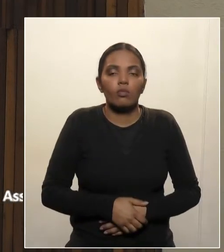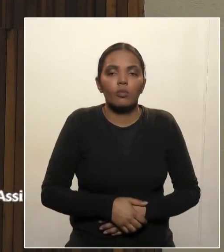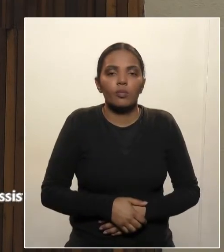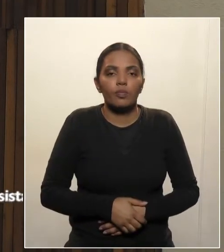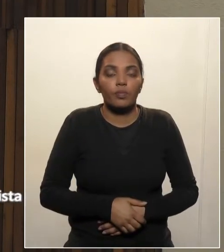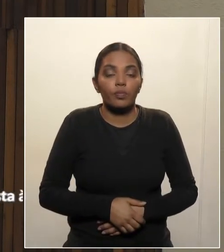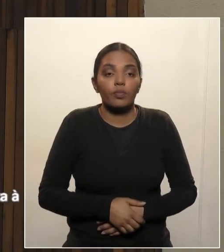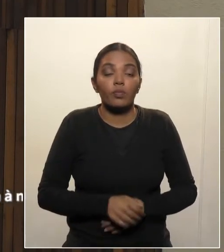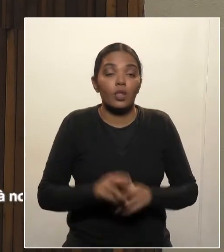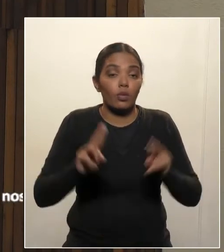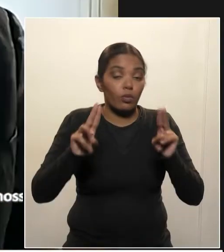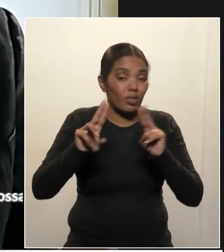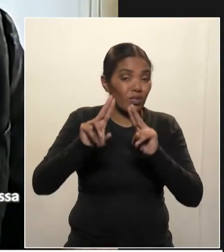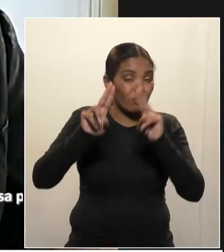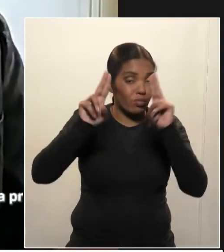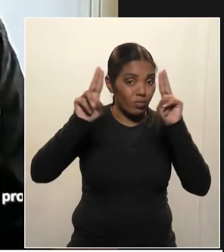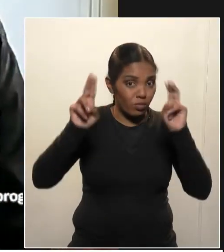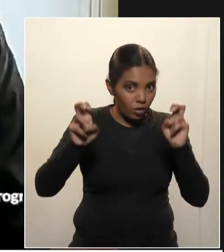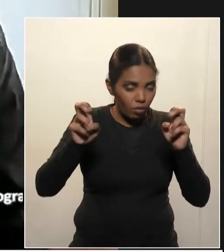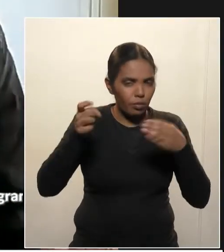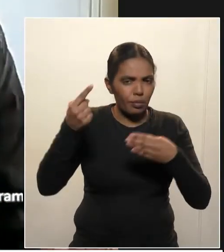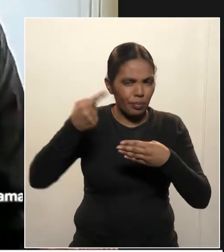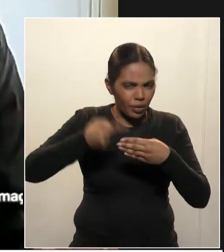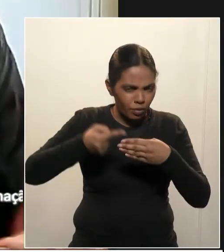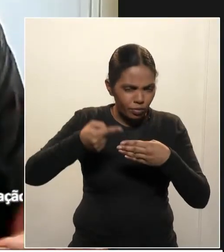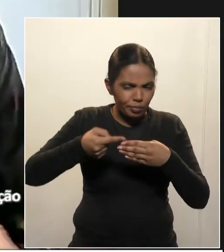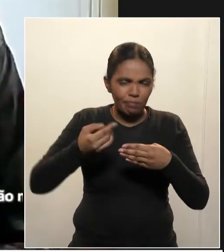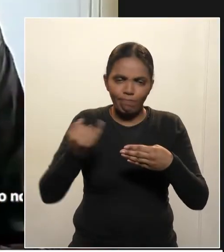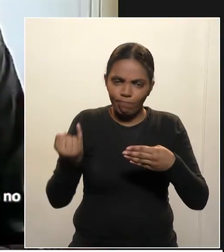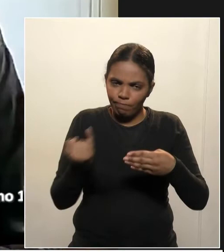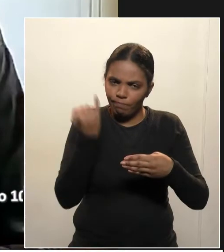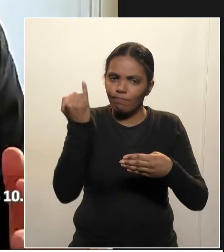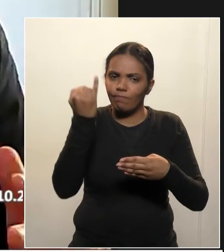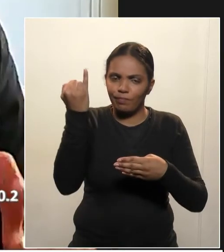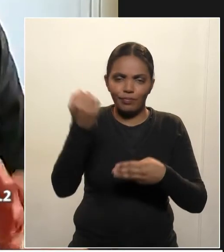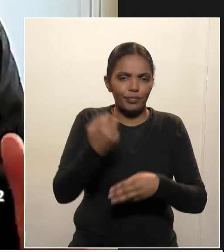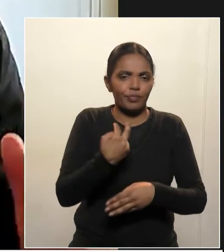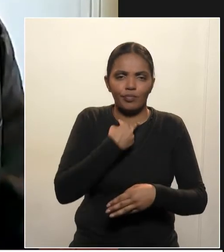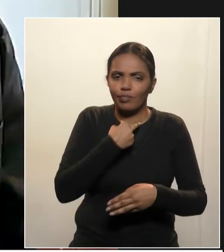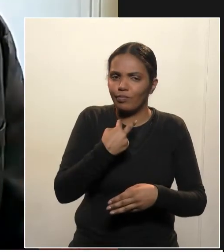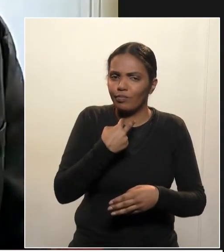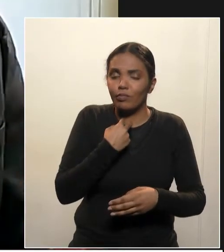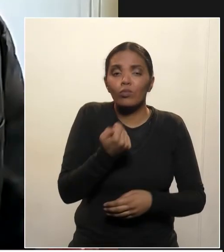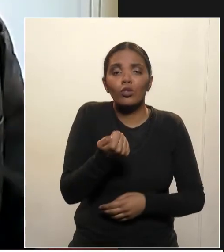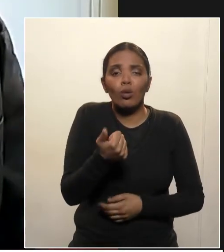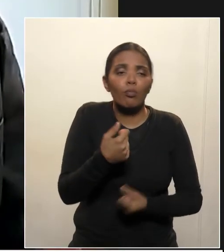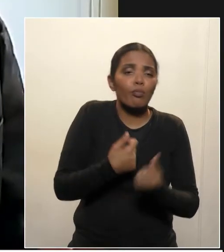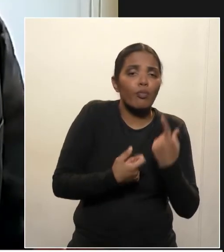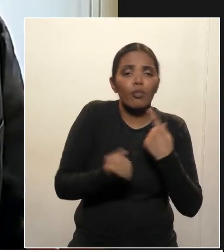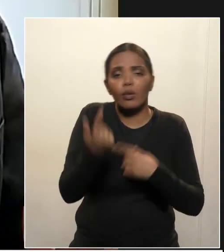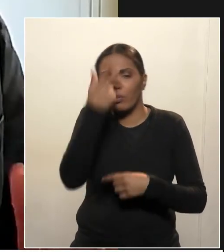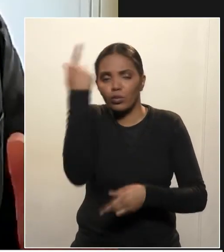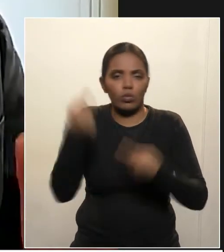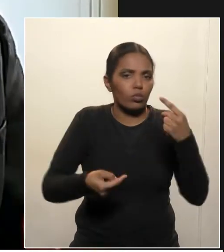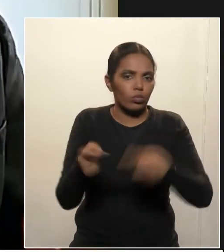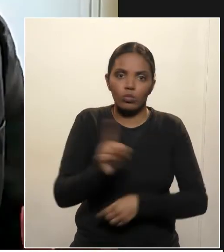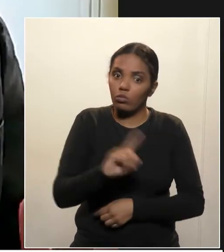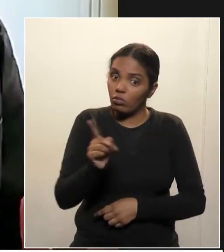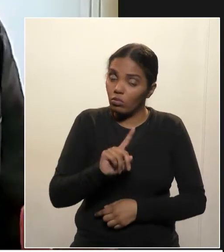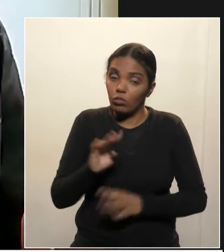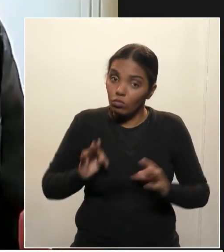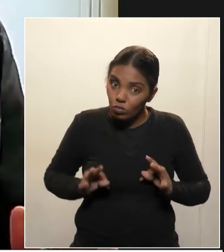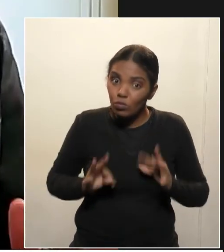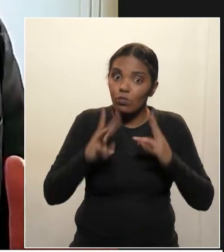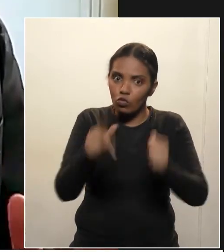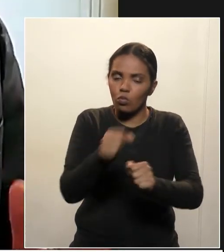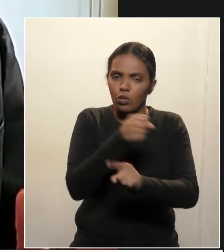Esse assunto é um assunto importante que não pode ter apenas alguns atores discutindo. toda a